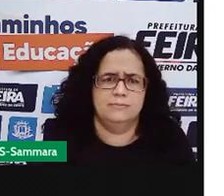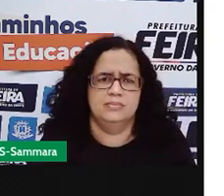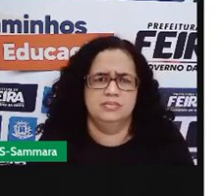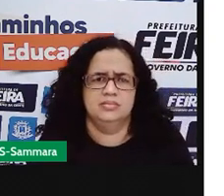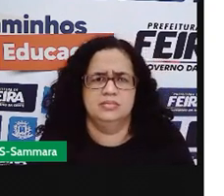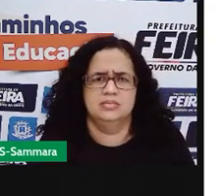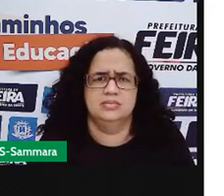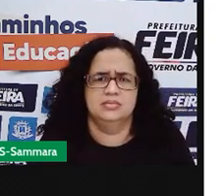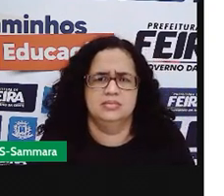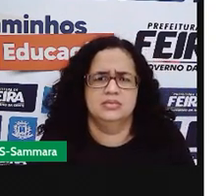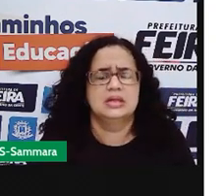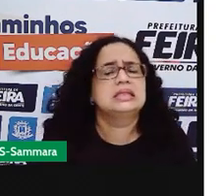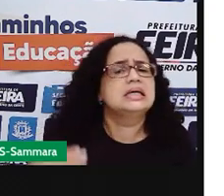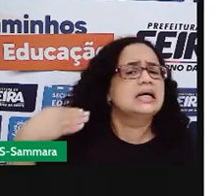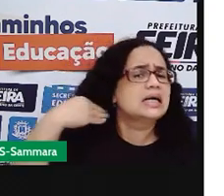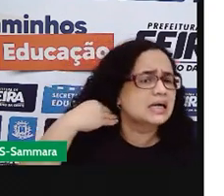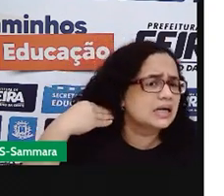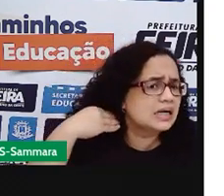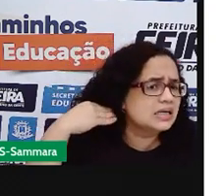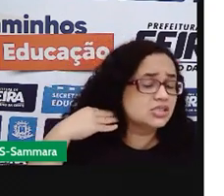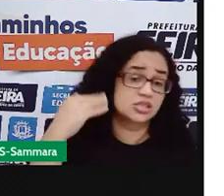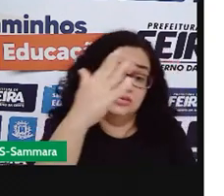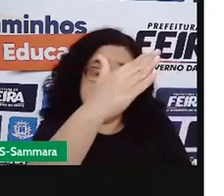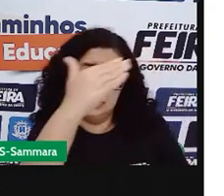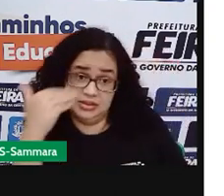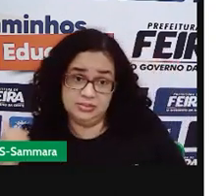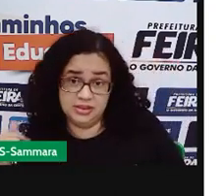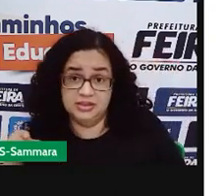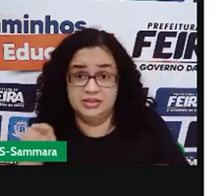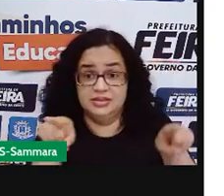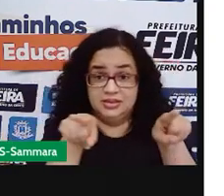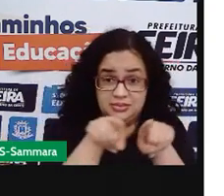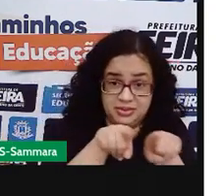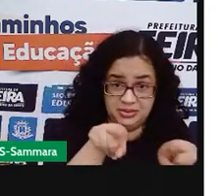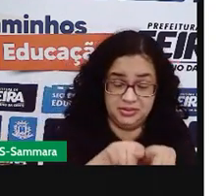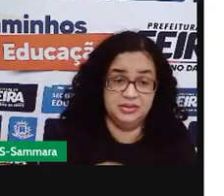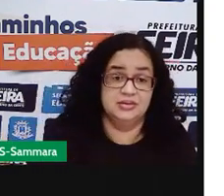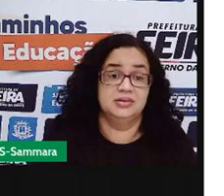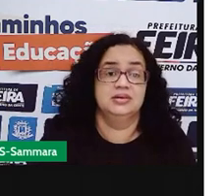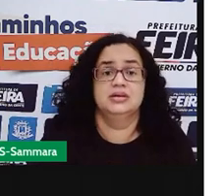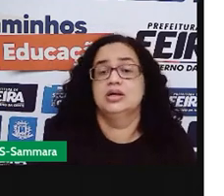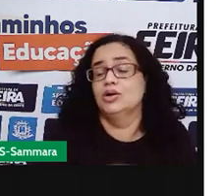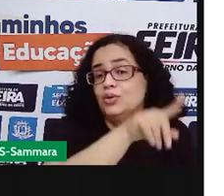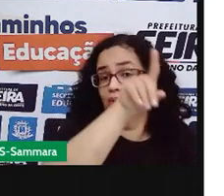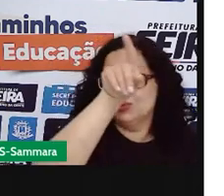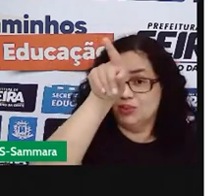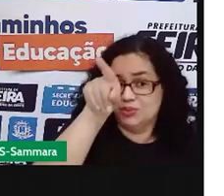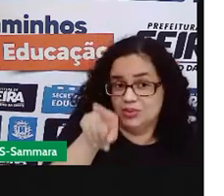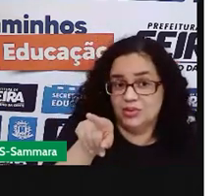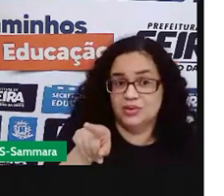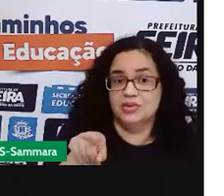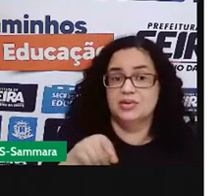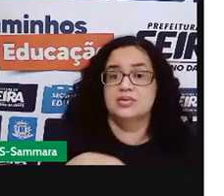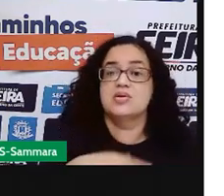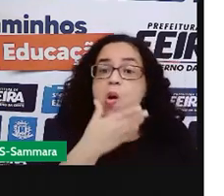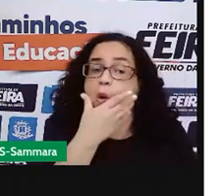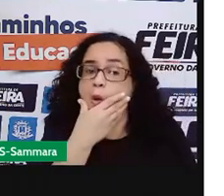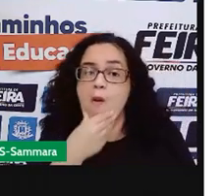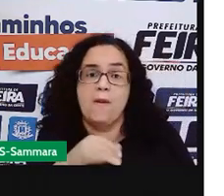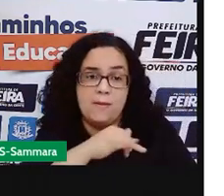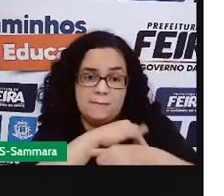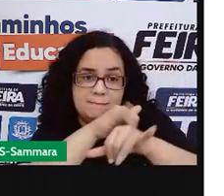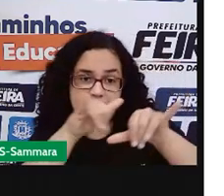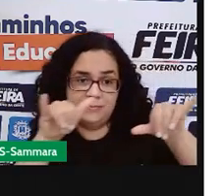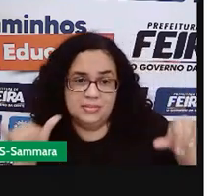Da Caixa Econômica. Vem pra Caixa você também. E o menino propaganda,